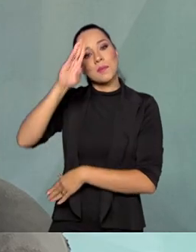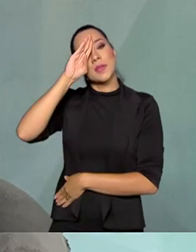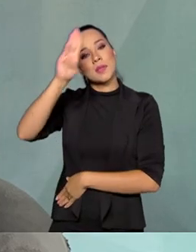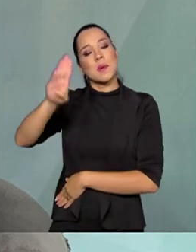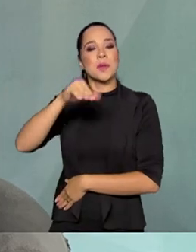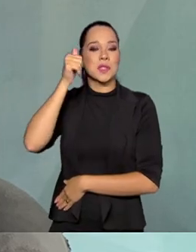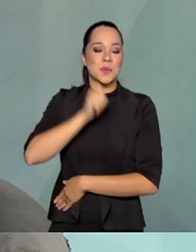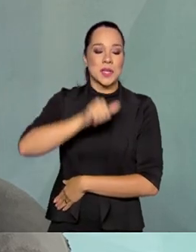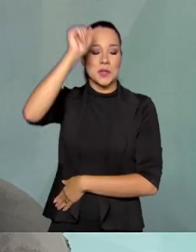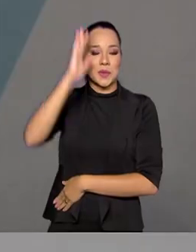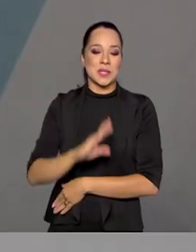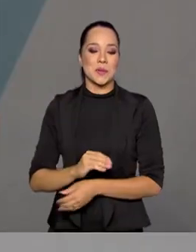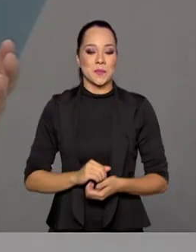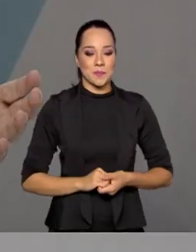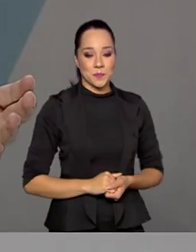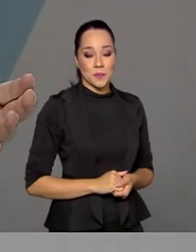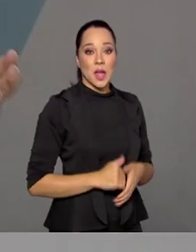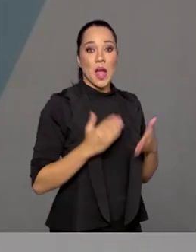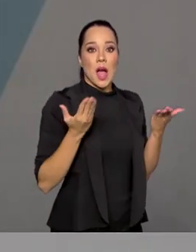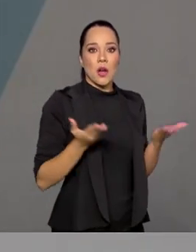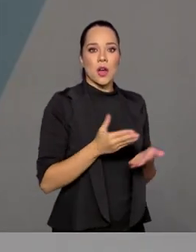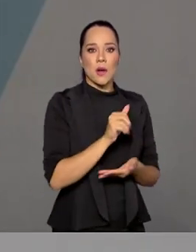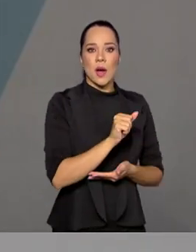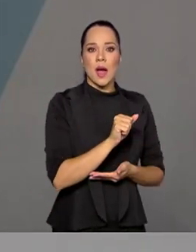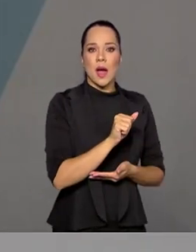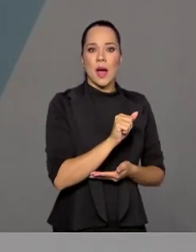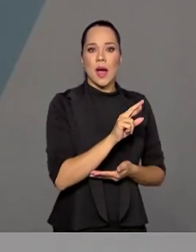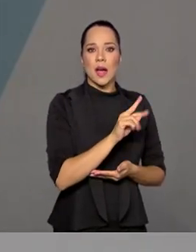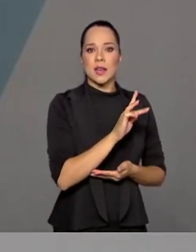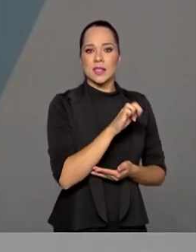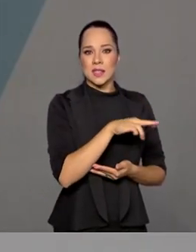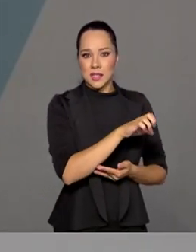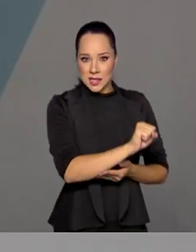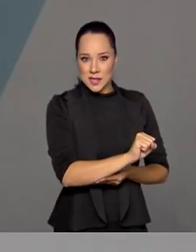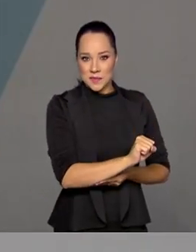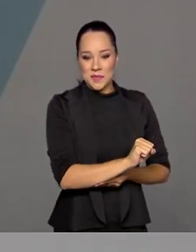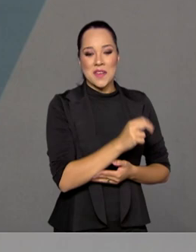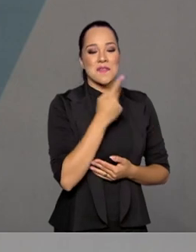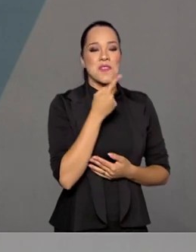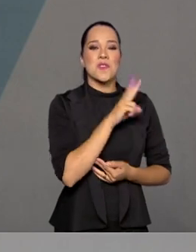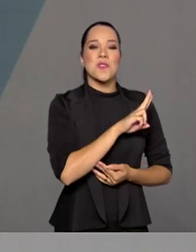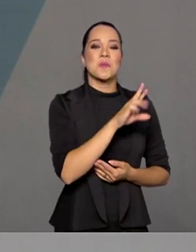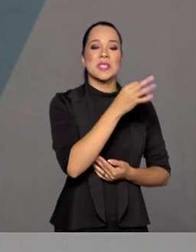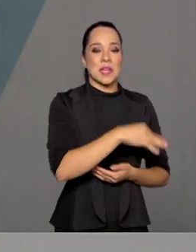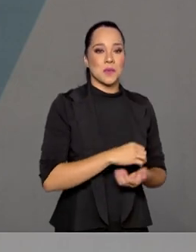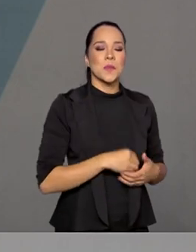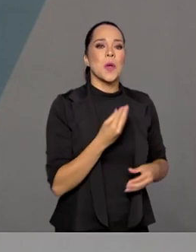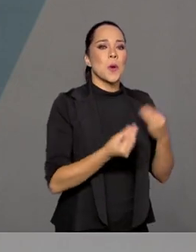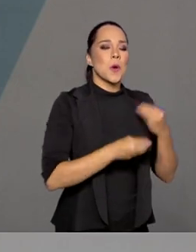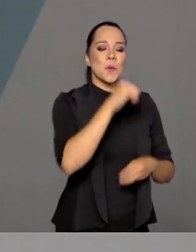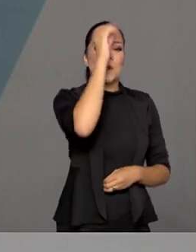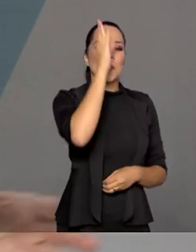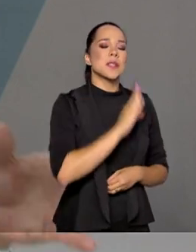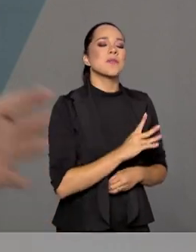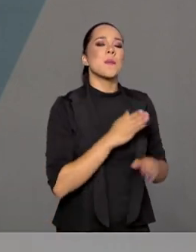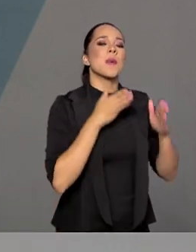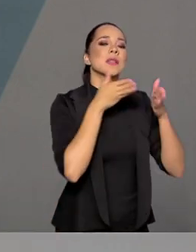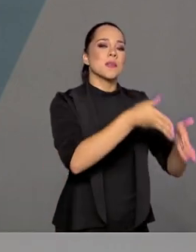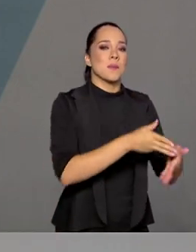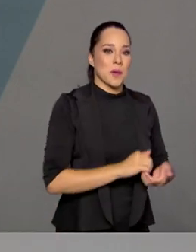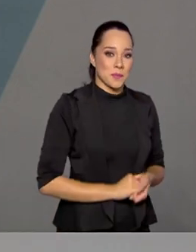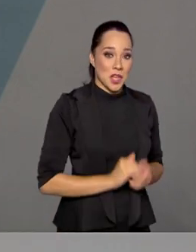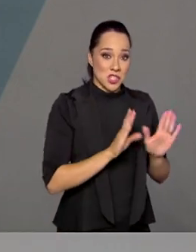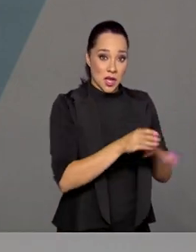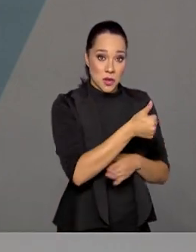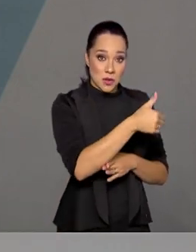as mulheres brasileiras. Em relação ao Artemis, o senhor me corrigiu aqui a pronúncia correta, como que o Brasil vai participar, já que ele é um